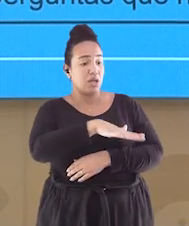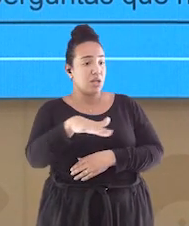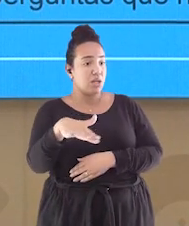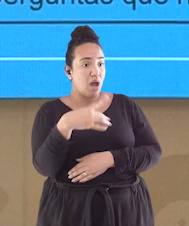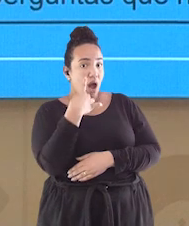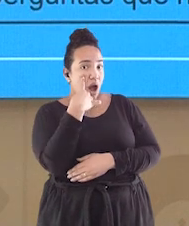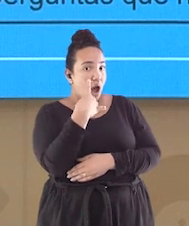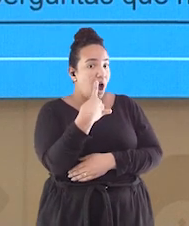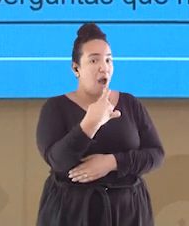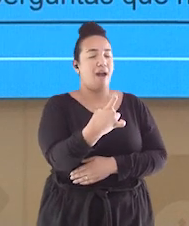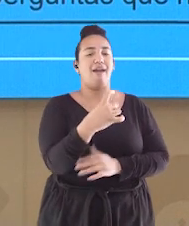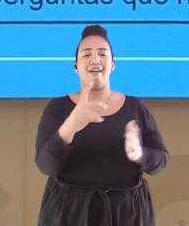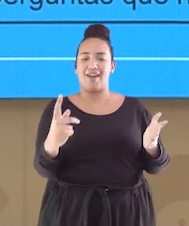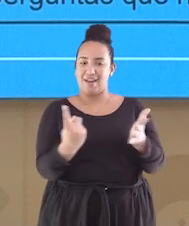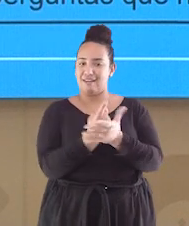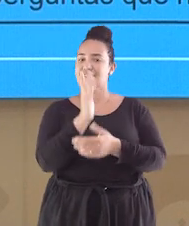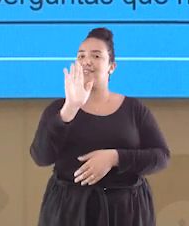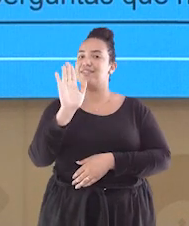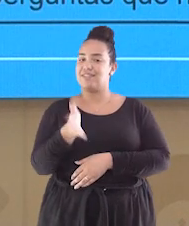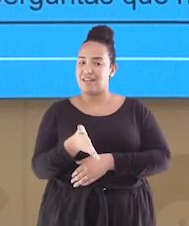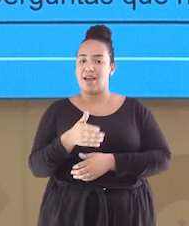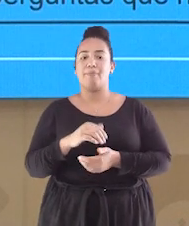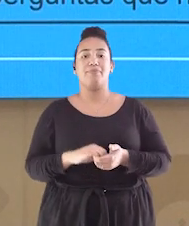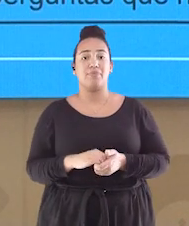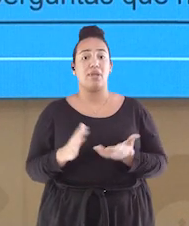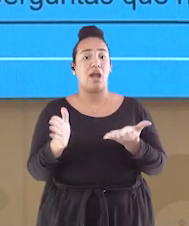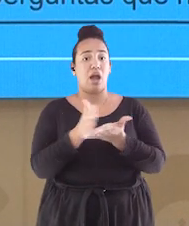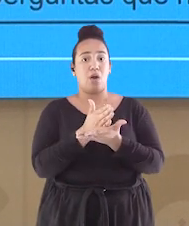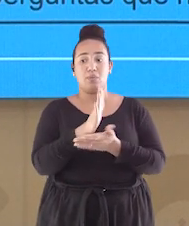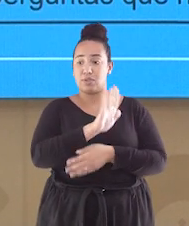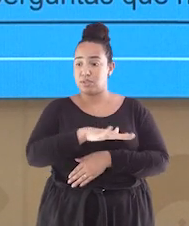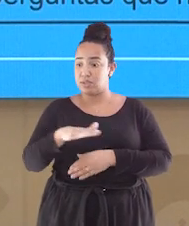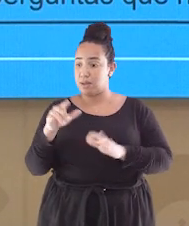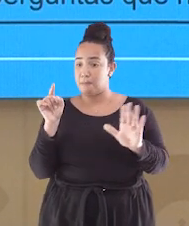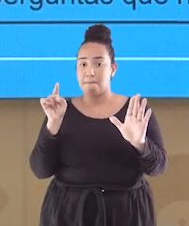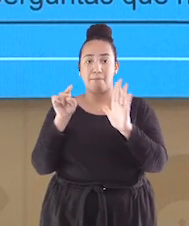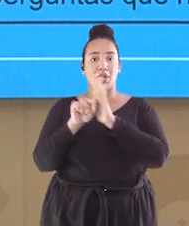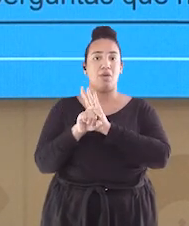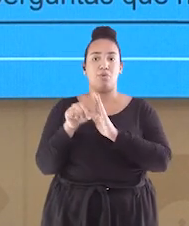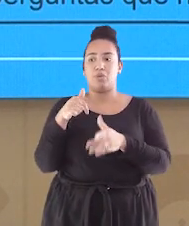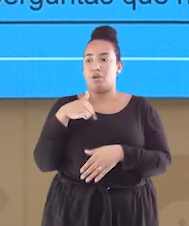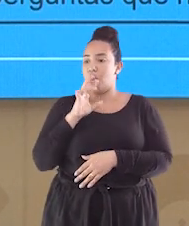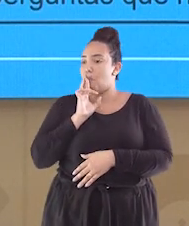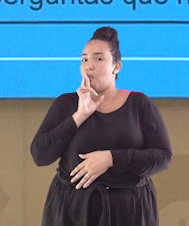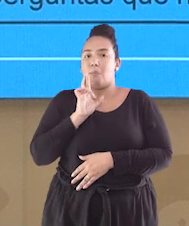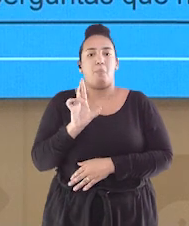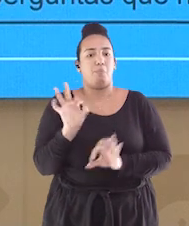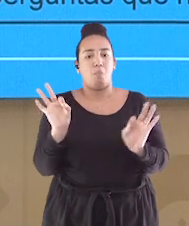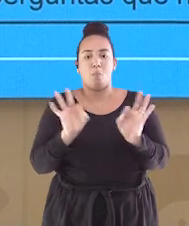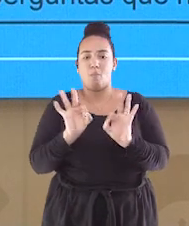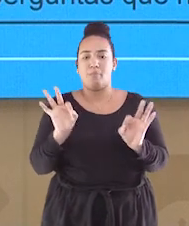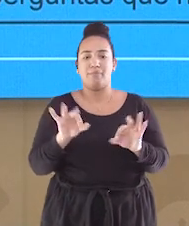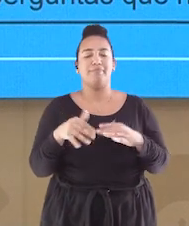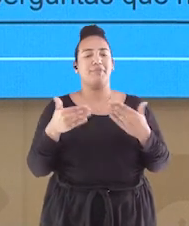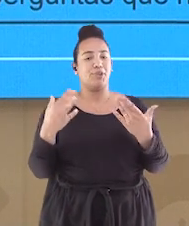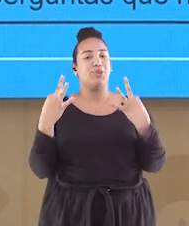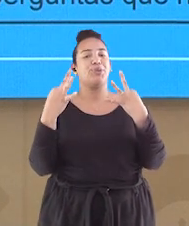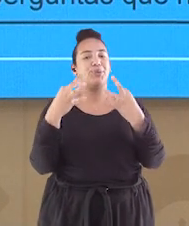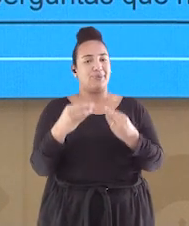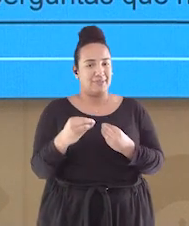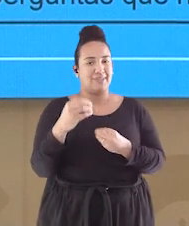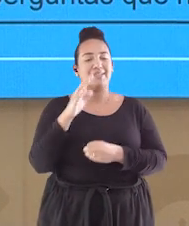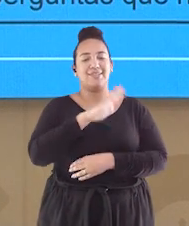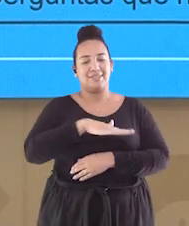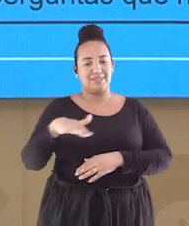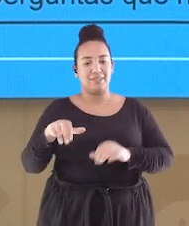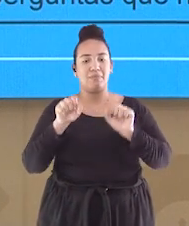acontecendo. Muitas nos fazem perguntas que nem esperamos. Veja que é para todas as idades. Aqui nós temos